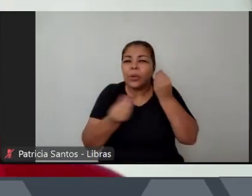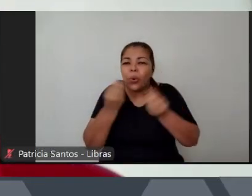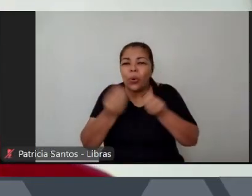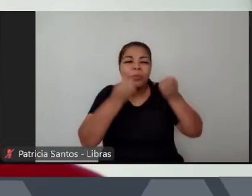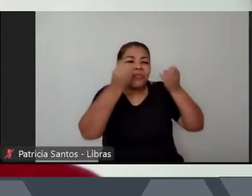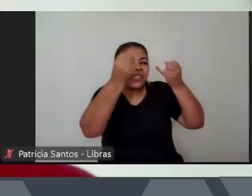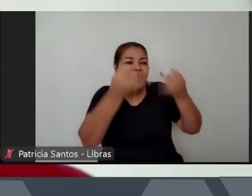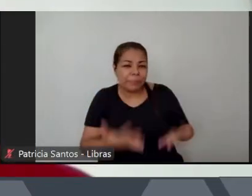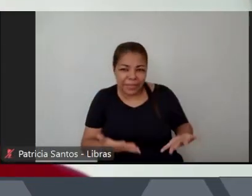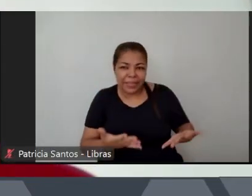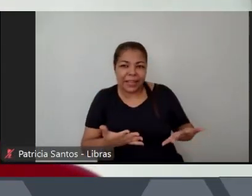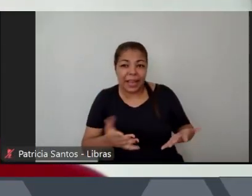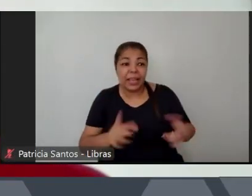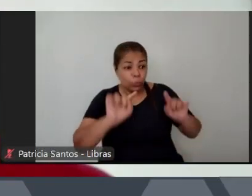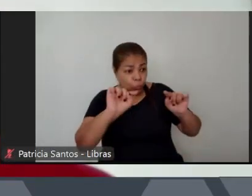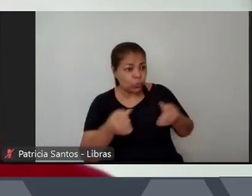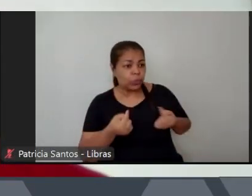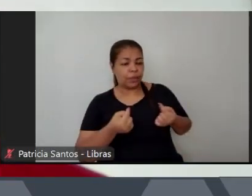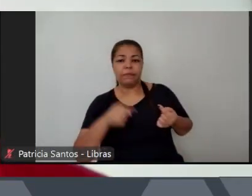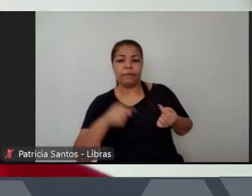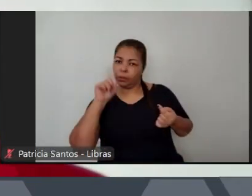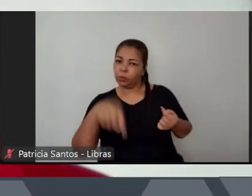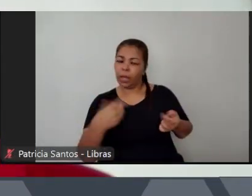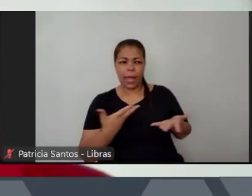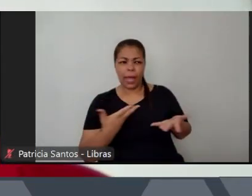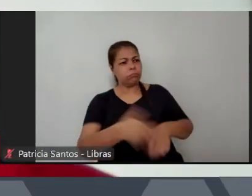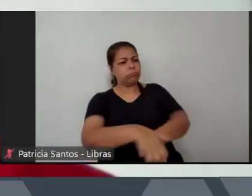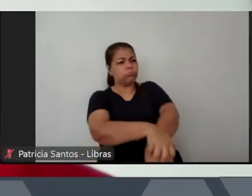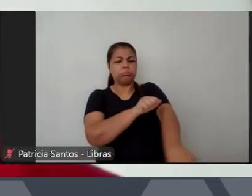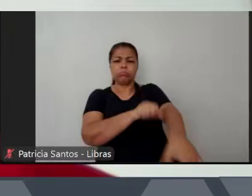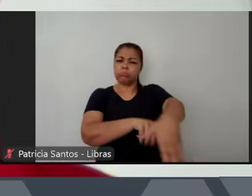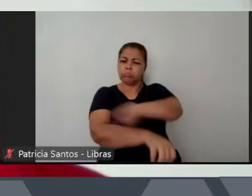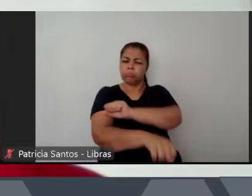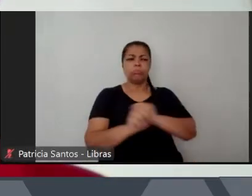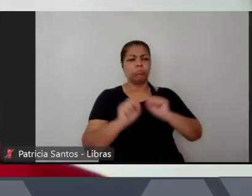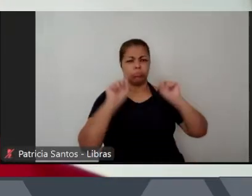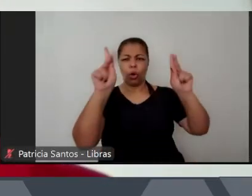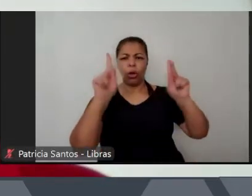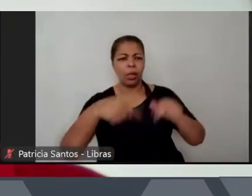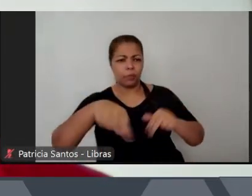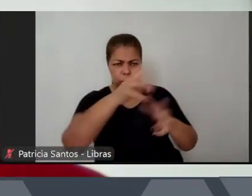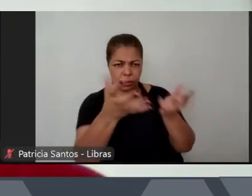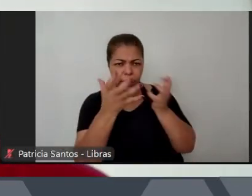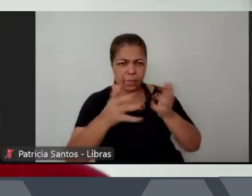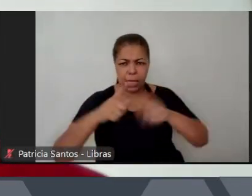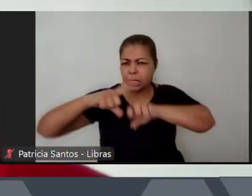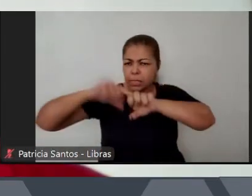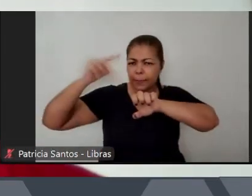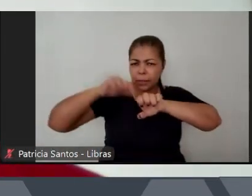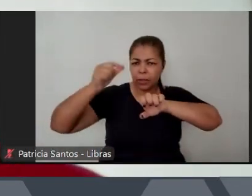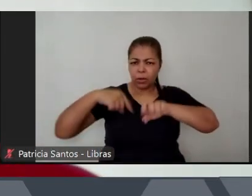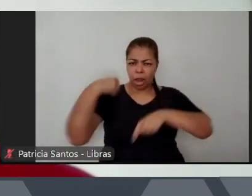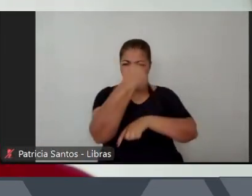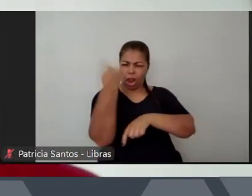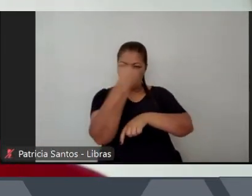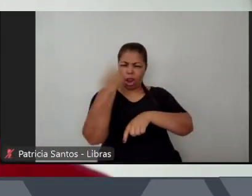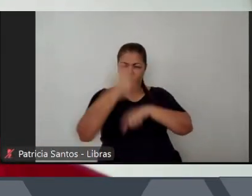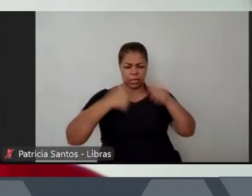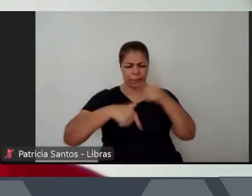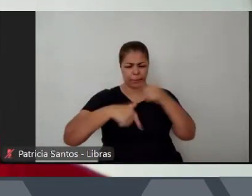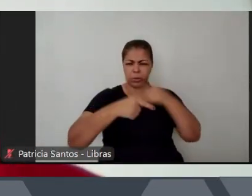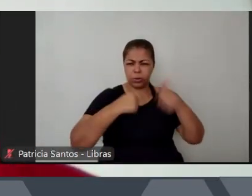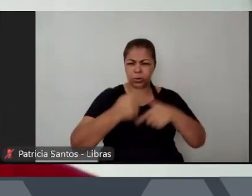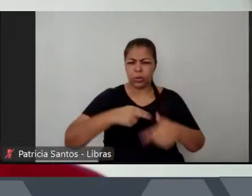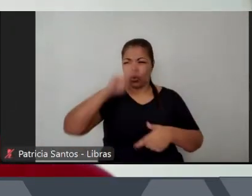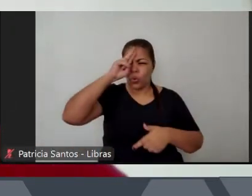e o desafio é falar não pessoal vocês estão tudo bem vocês querem ser empreendedores estão trabalhando horas por dia você é Uber você é iFood